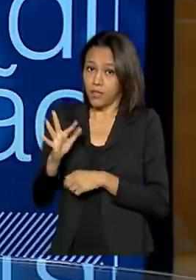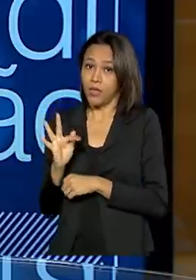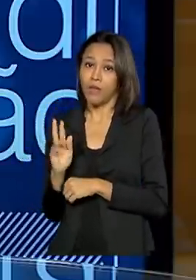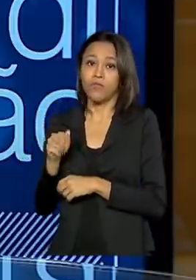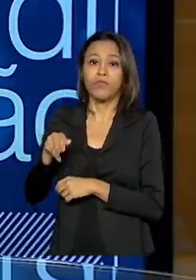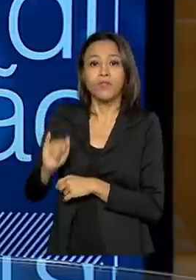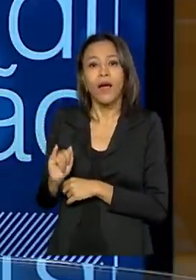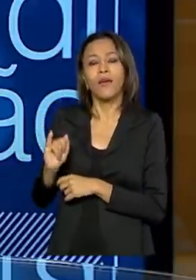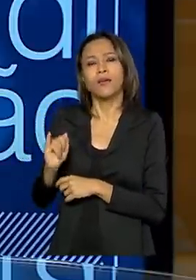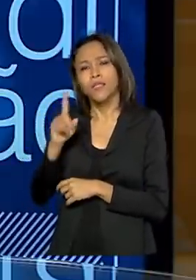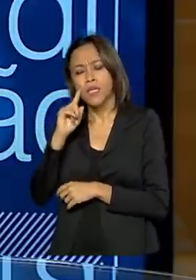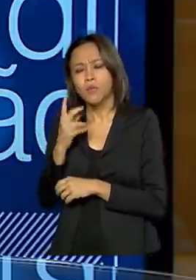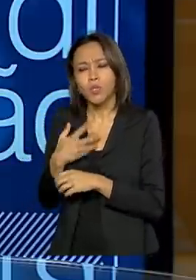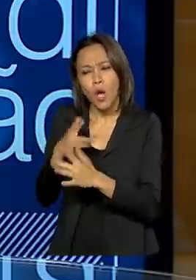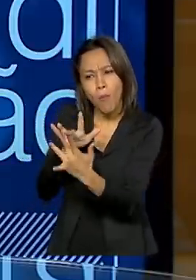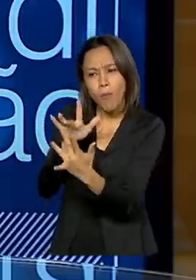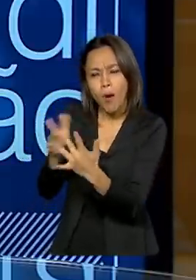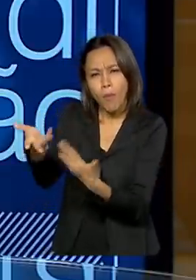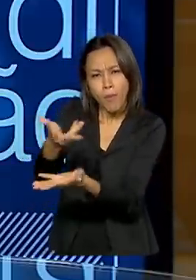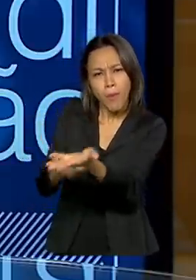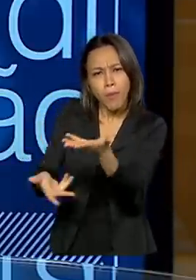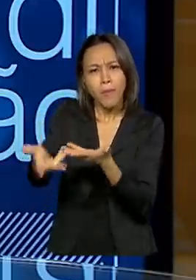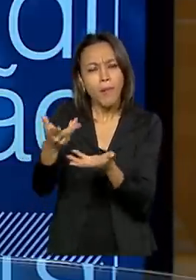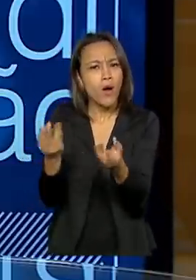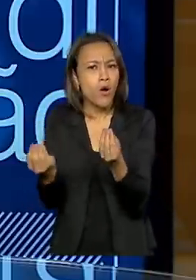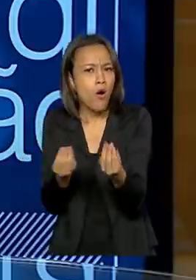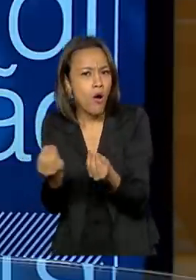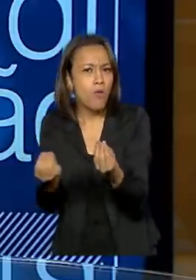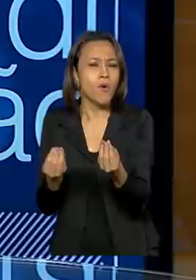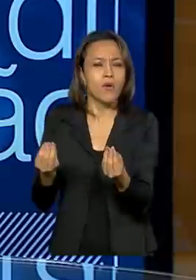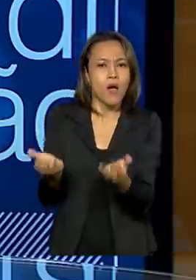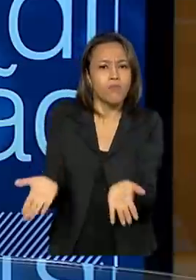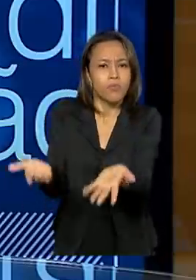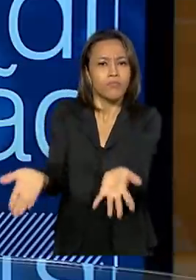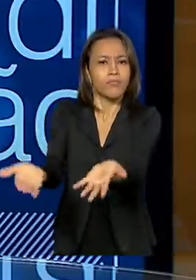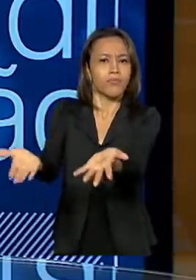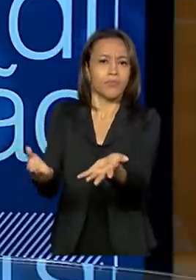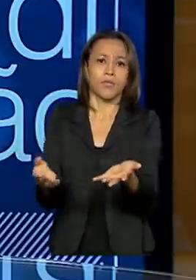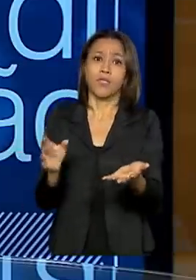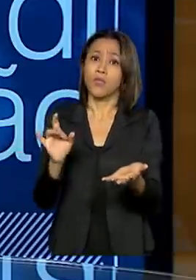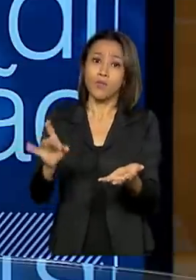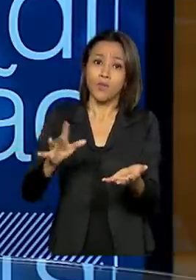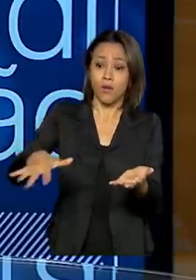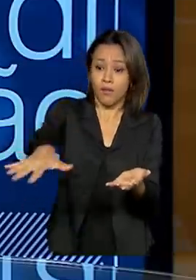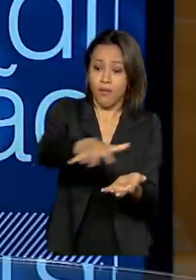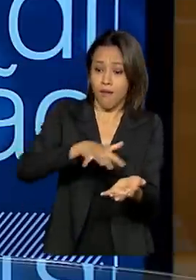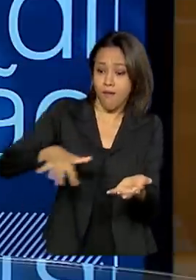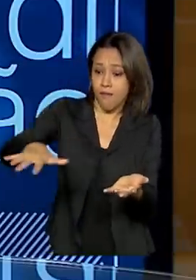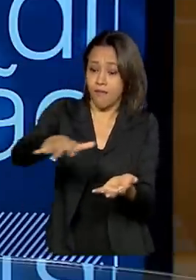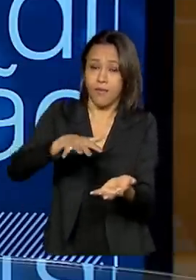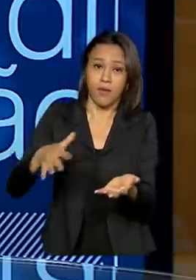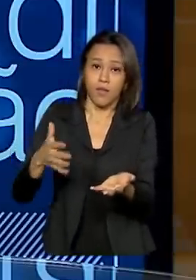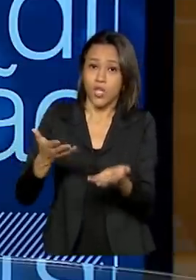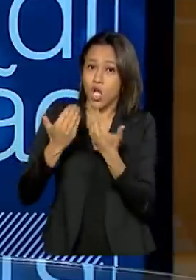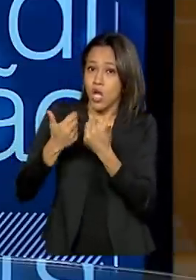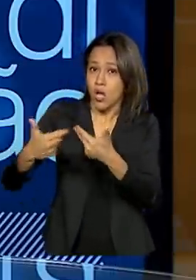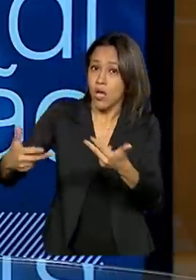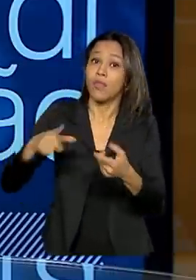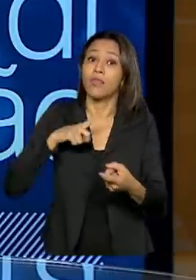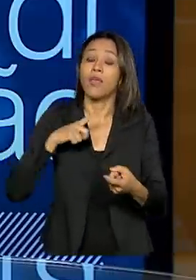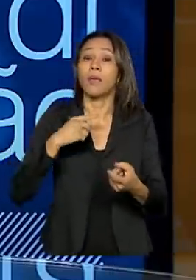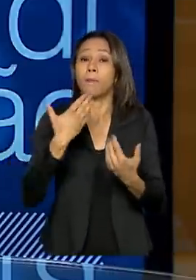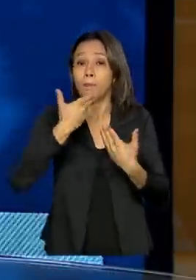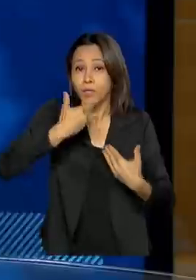desenvolvimento de atividades no etnodesenvolvimento. Não só na atividade agrocivo-pastoril. Nós temos também o pedido de